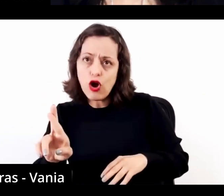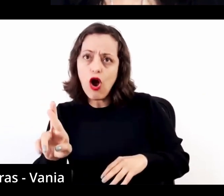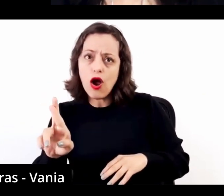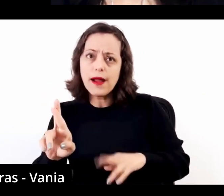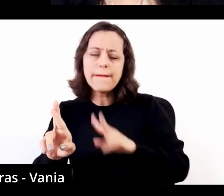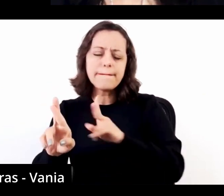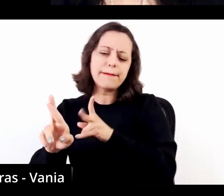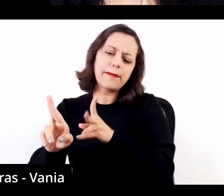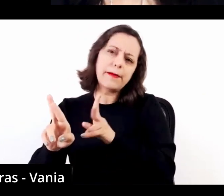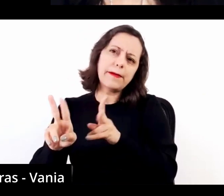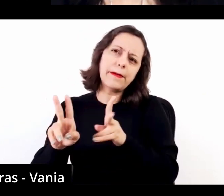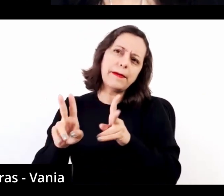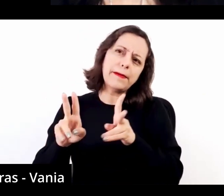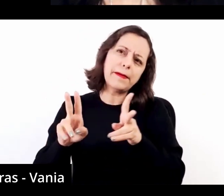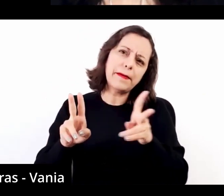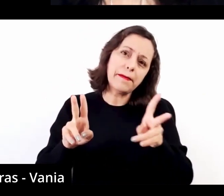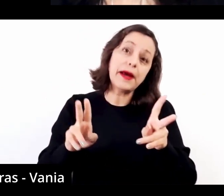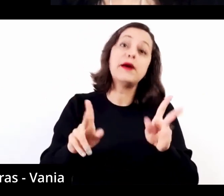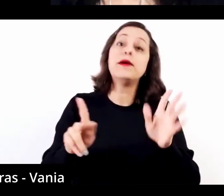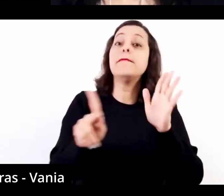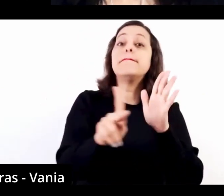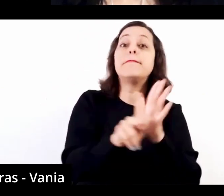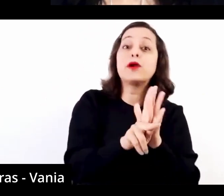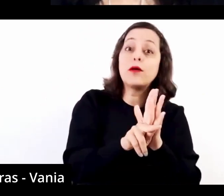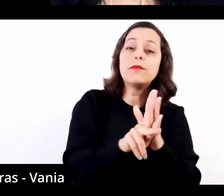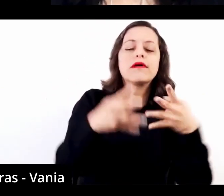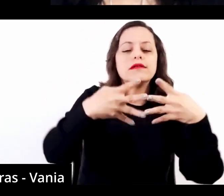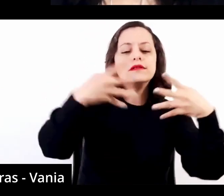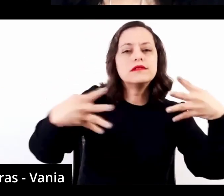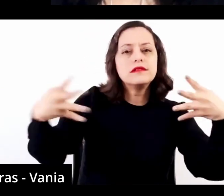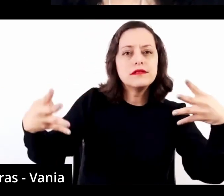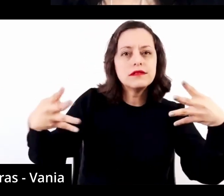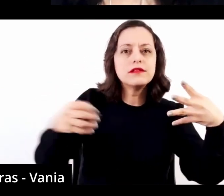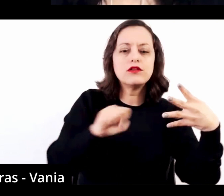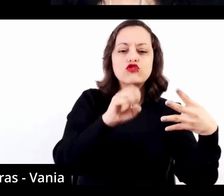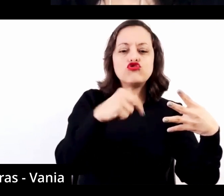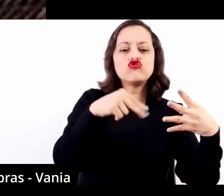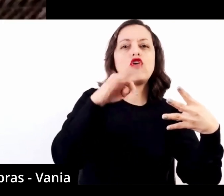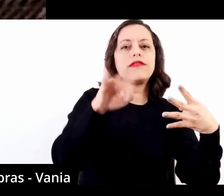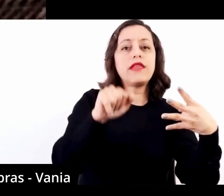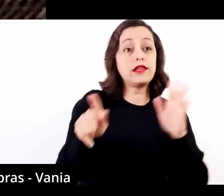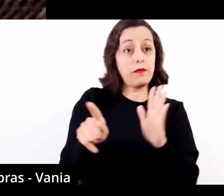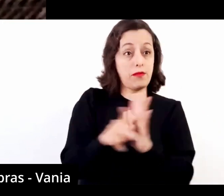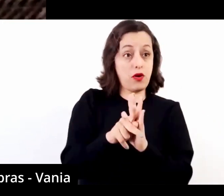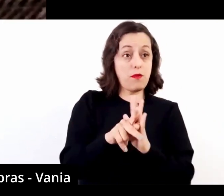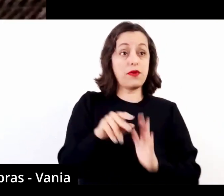soando durante todos os três movimentos da sonata do Santórsola.